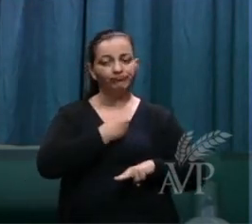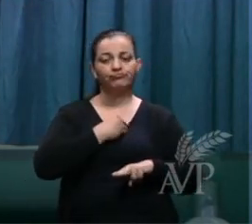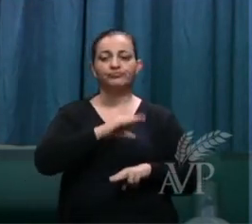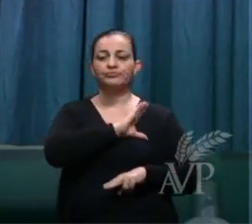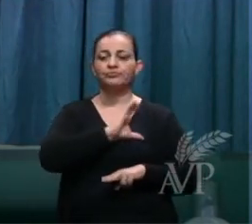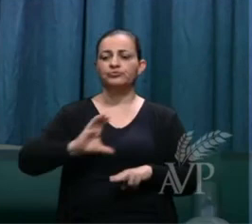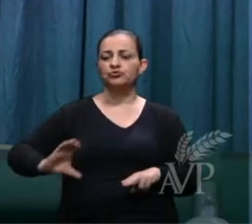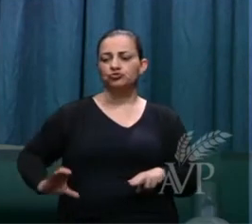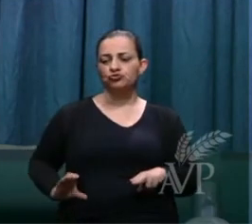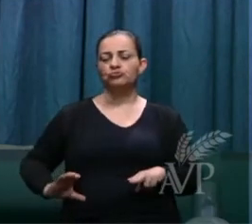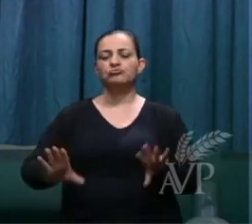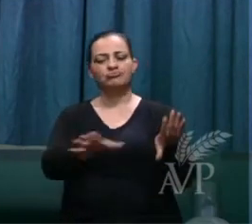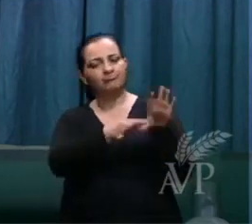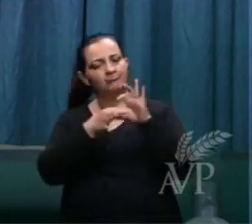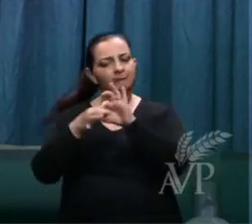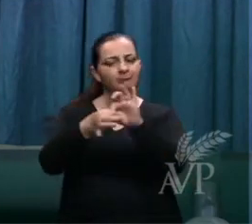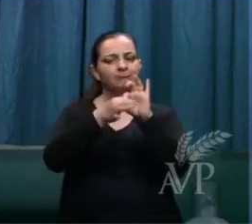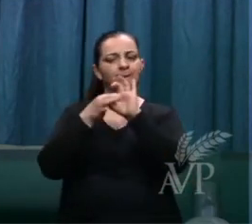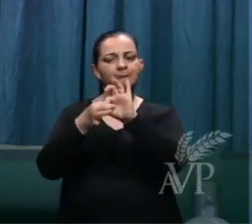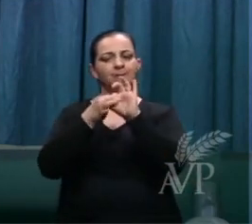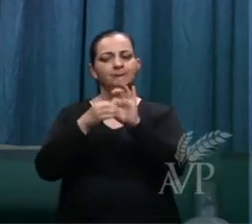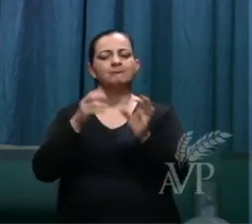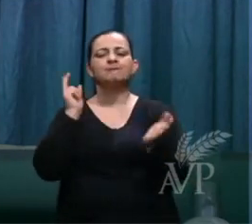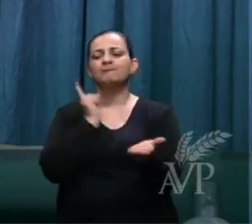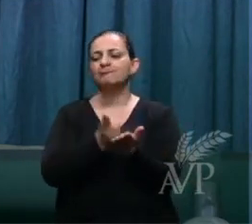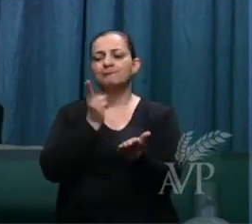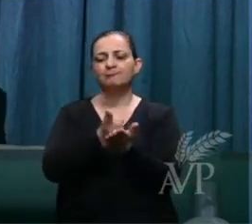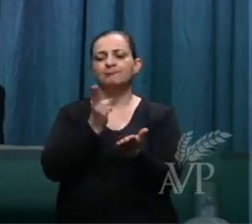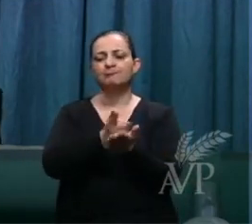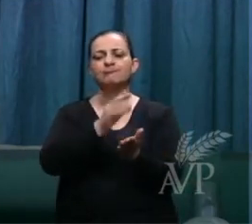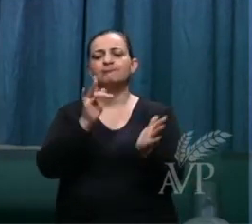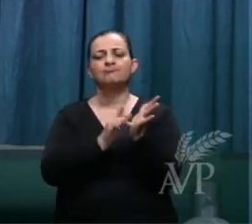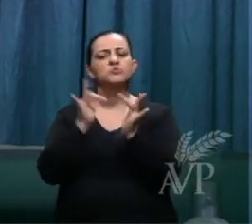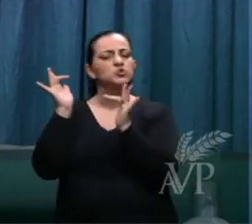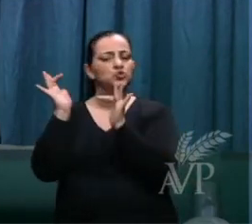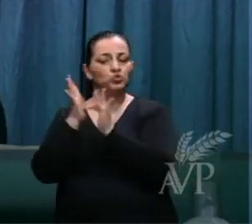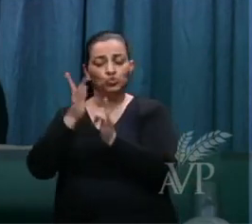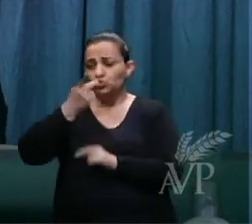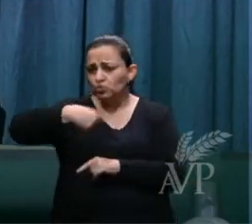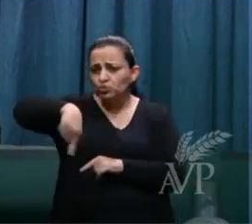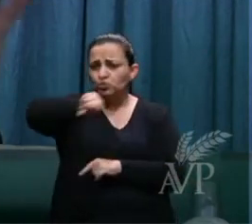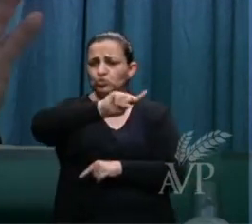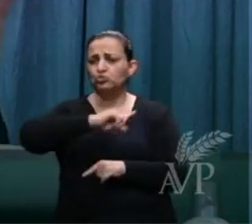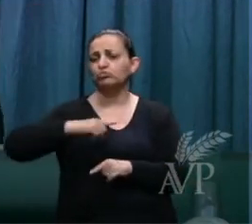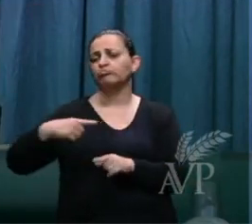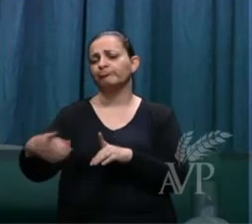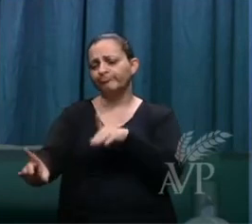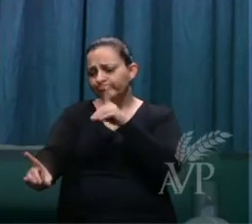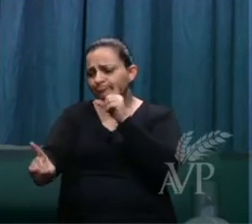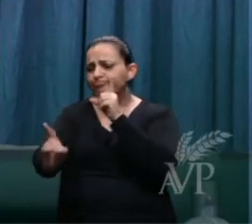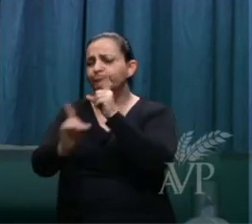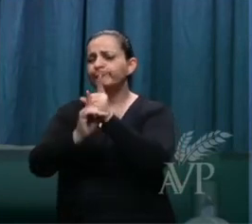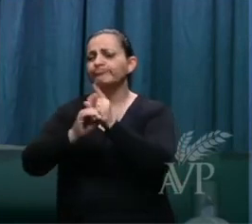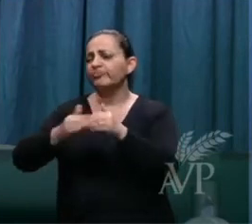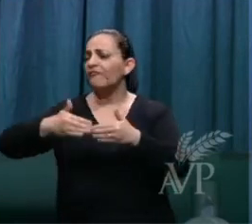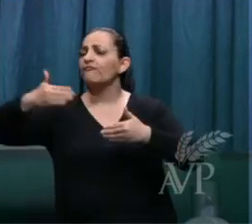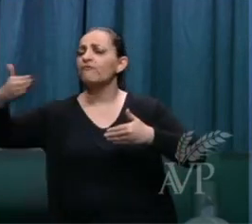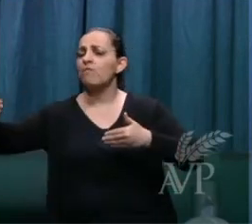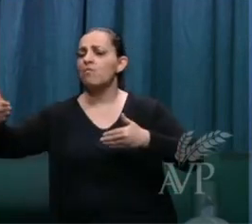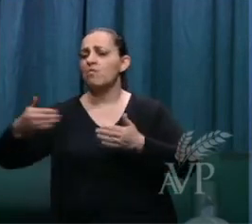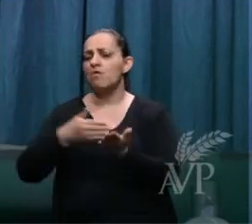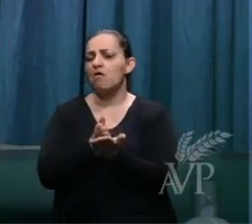Cristo estejamos sempre em Cristo que você não seja encontrado fora de Cristo